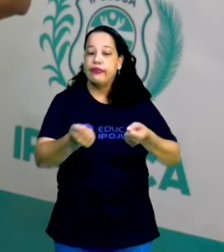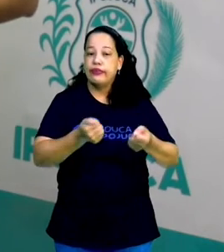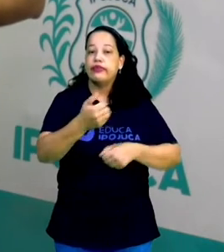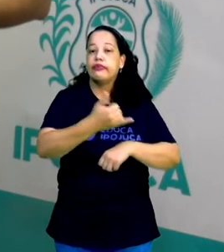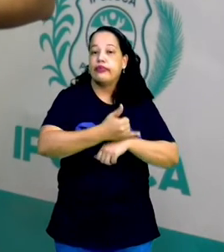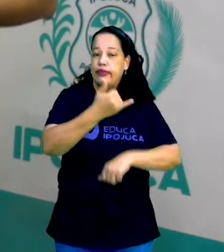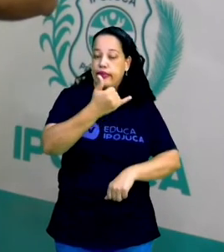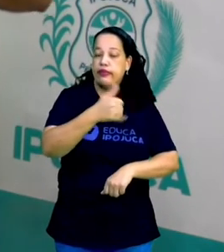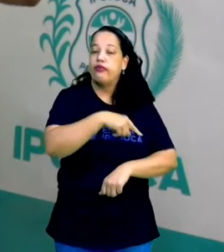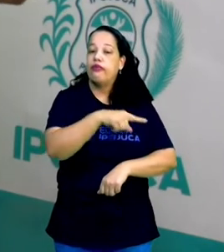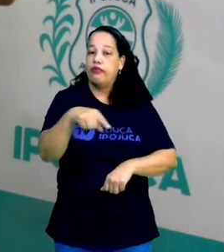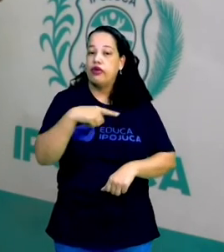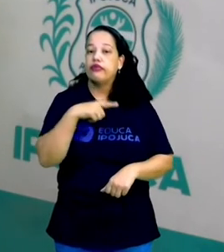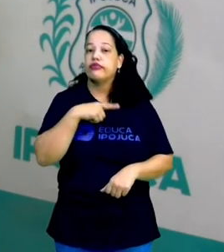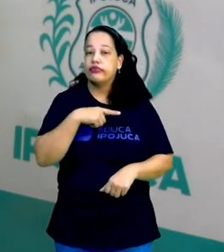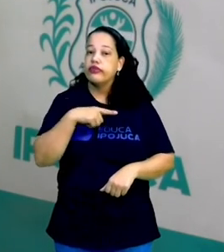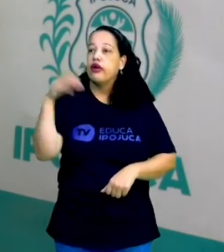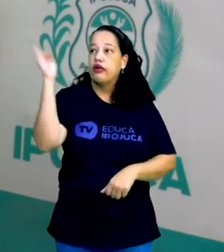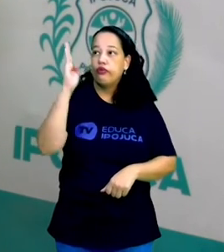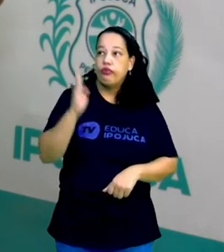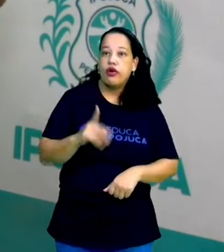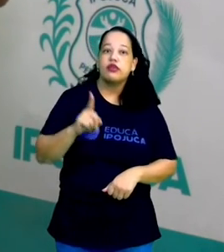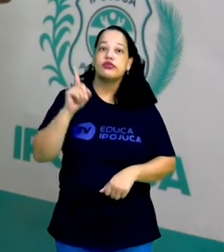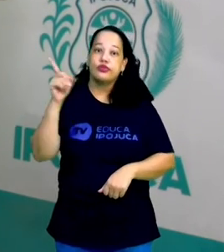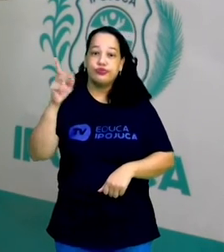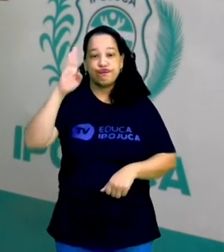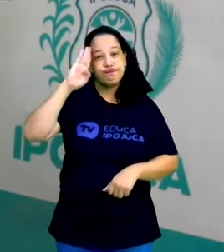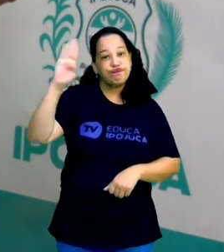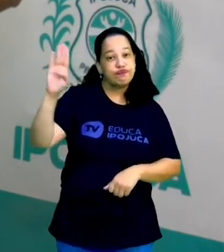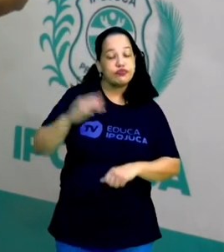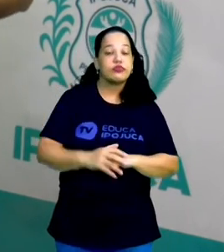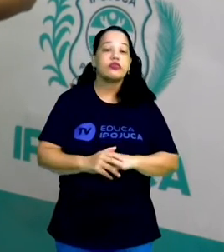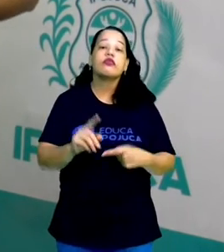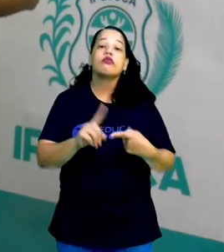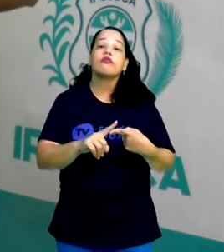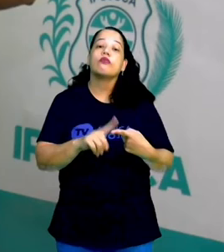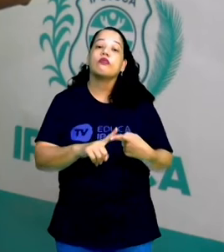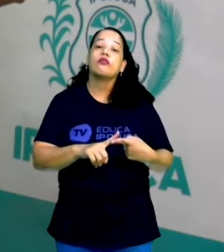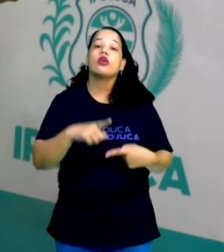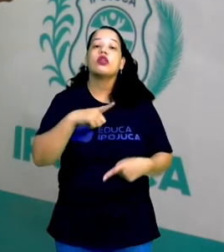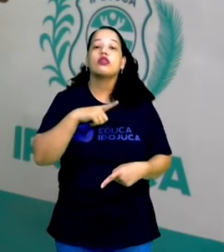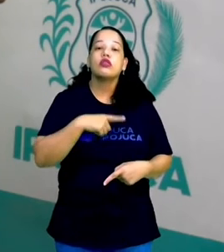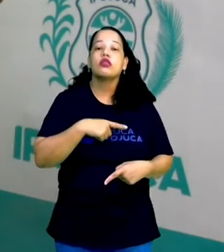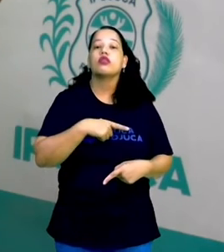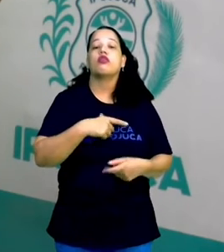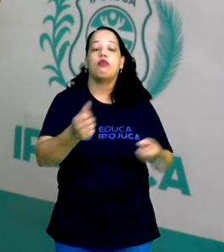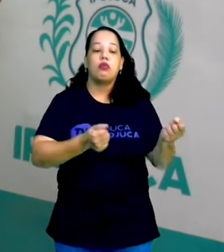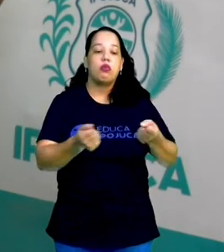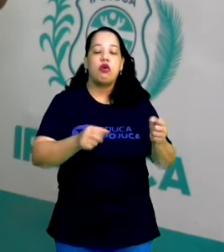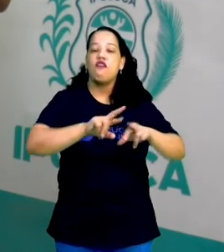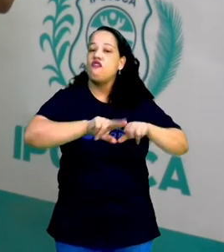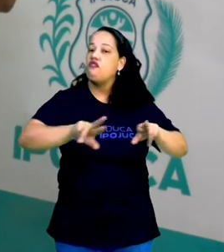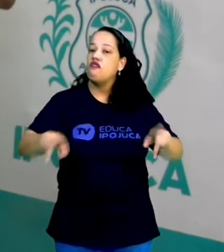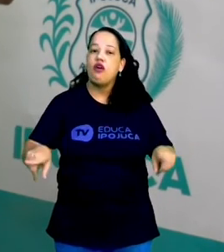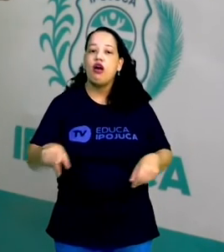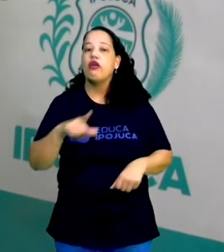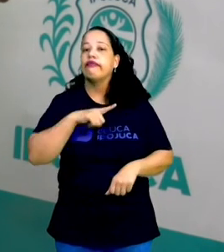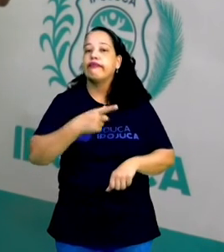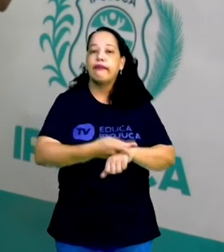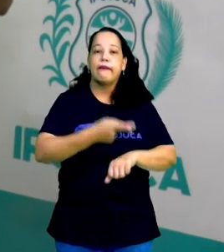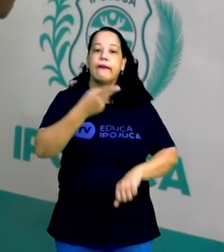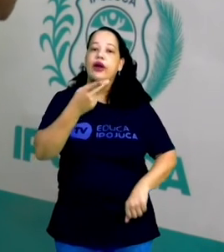minério de ferro do mundo. Sem falar nos minerais que a gente encontra em outros países da América do Sul, como a prata,